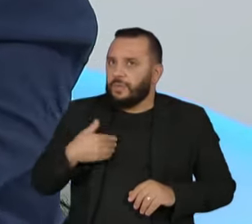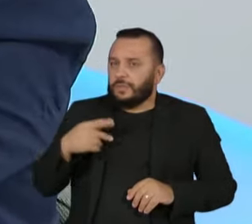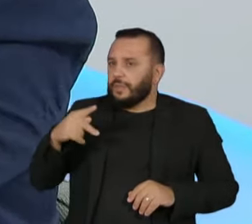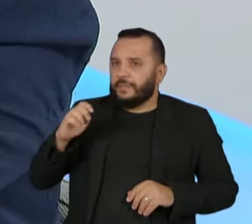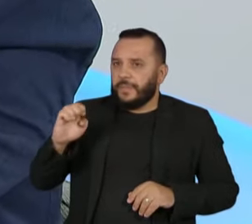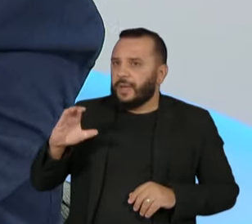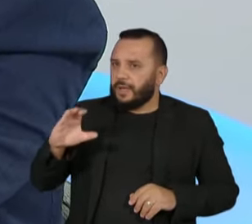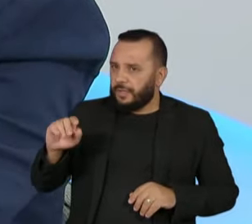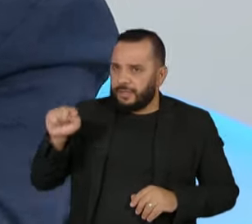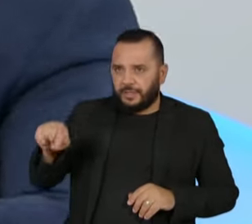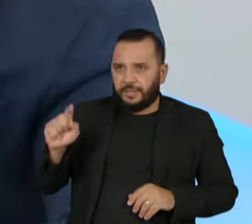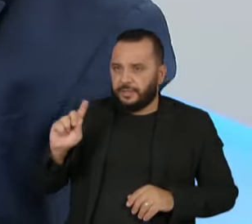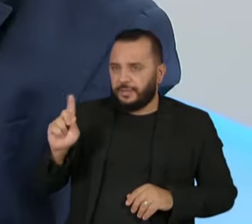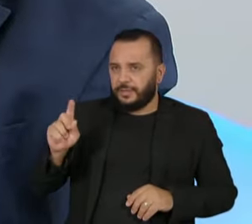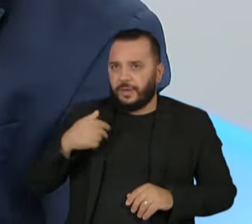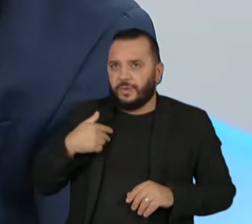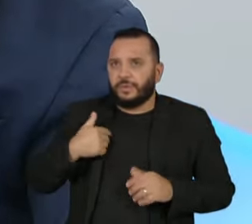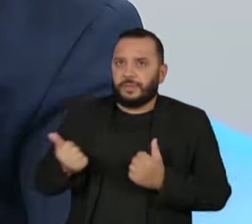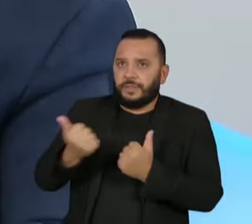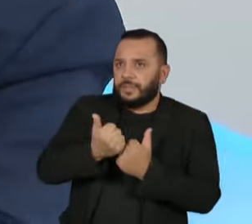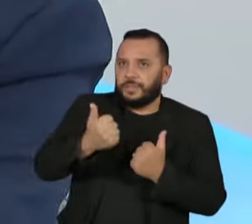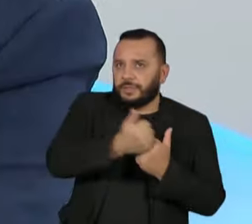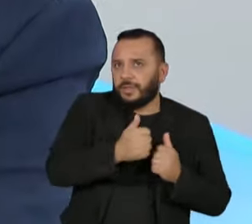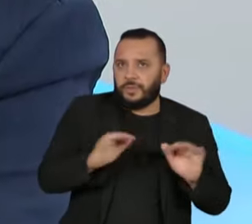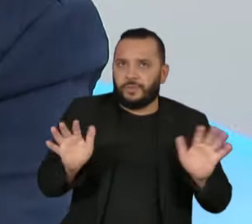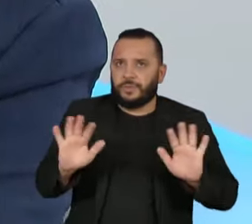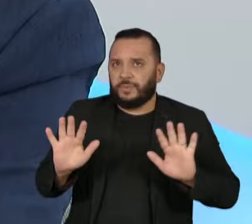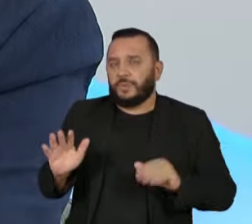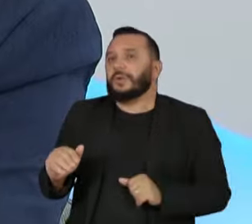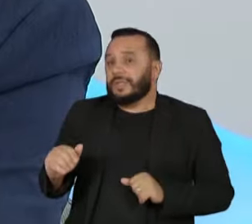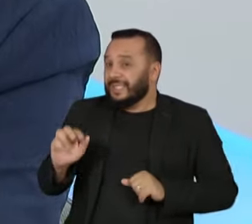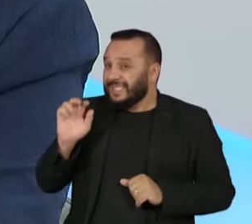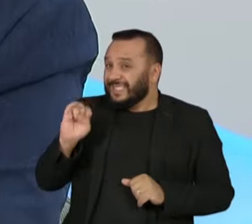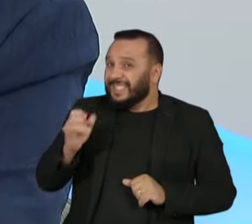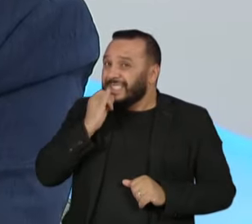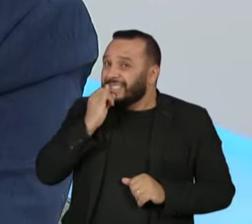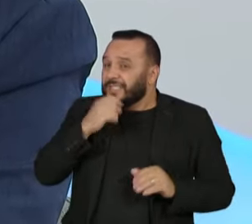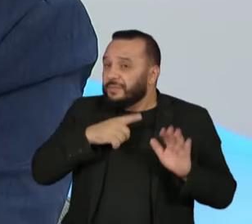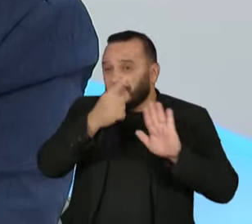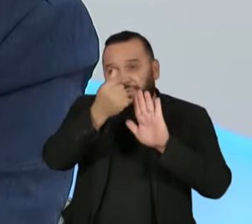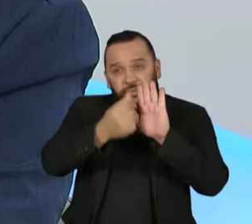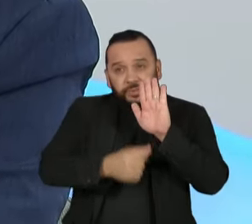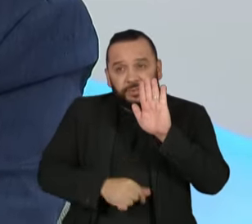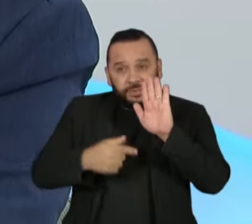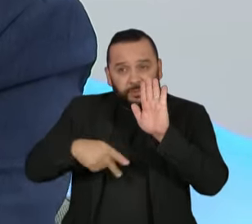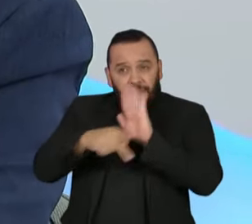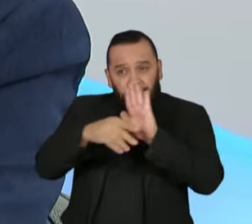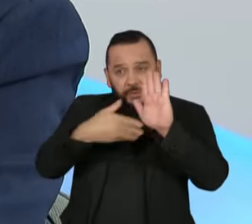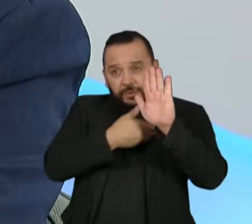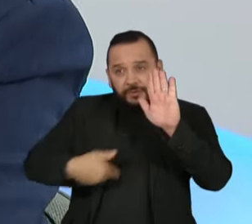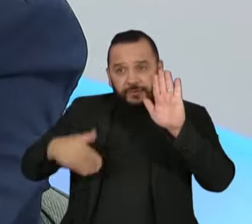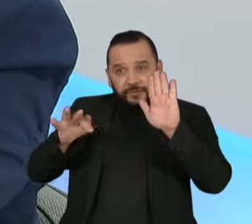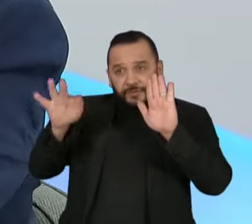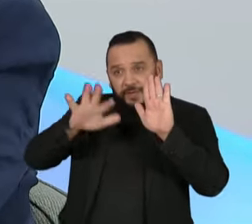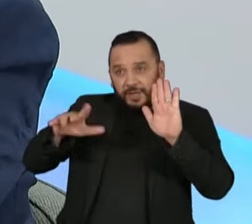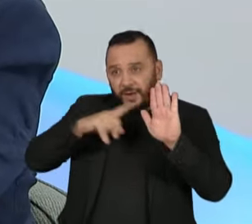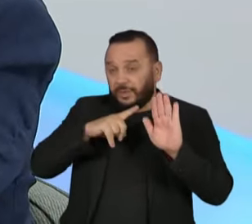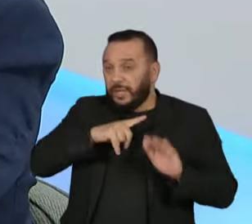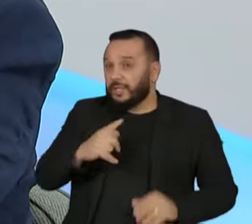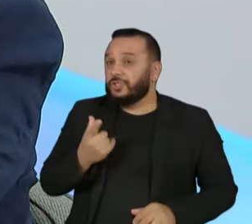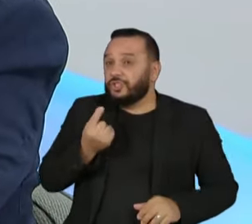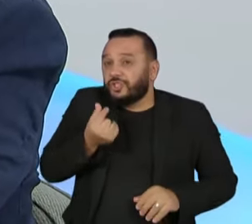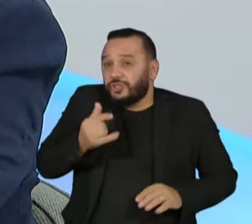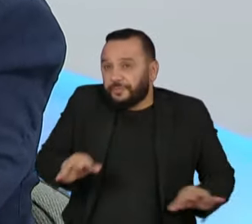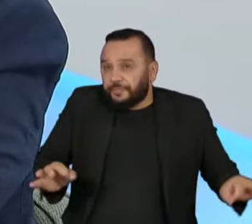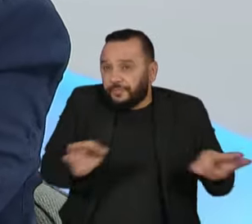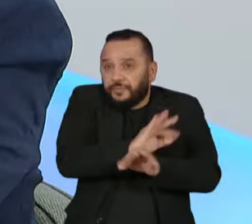PEC, nem na reorganização do orçamento. Em tese, se o orçamento da União tivesse o dinheiro que